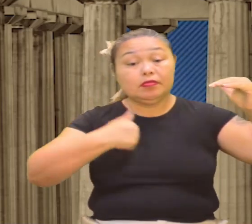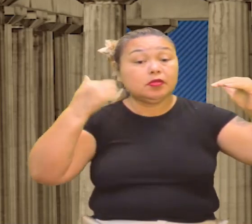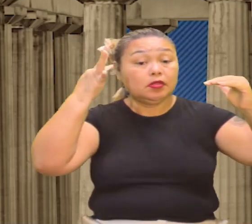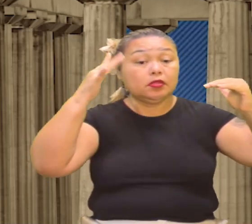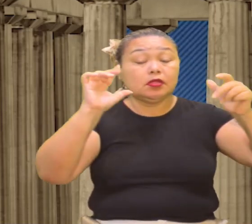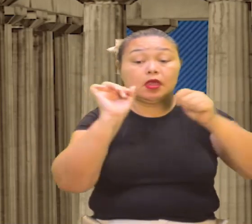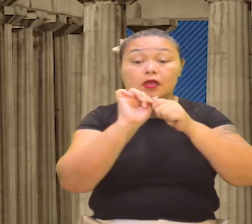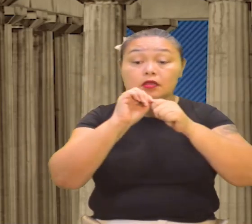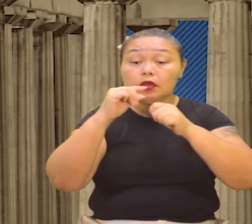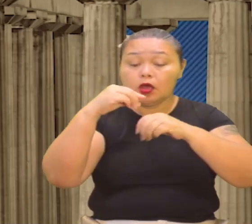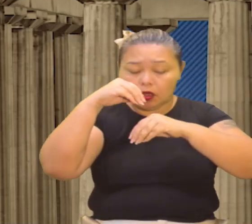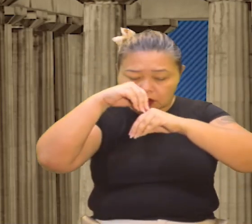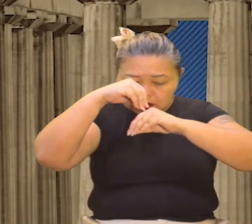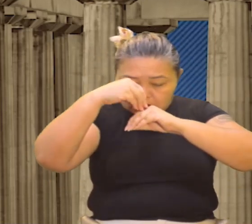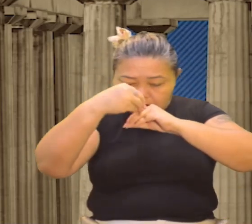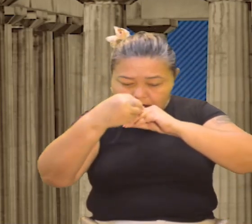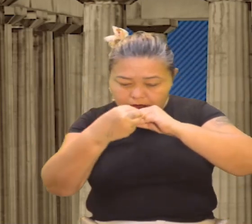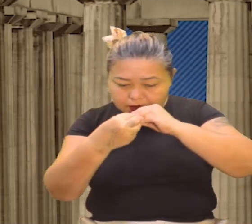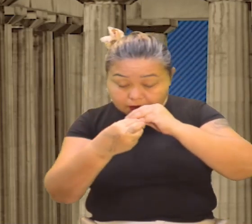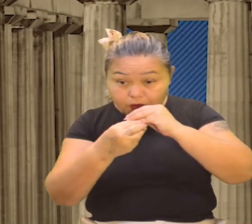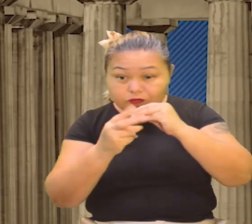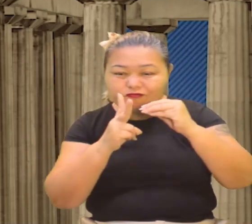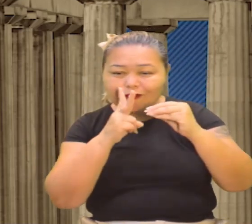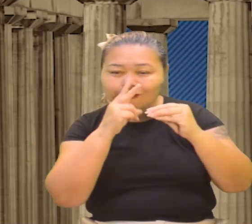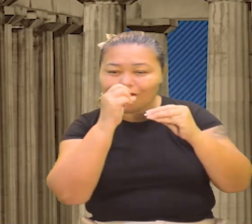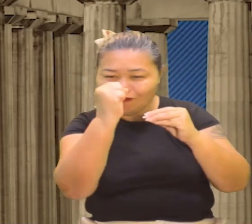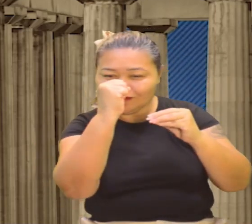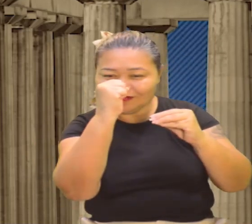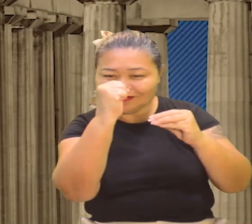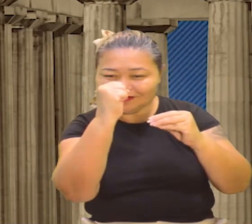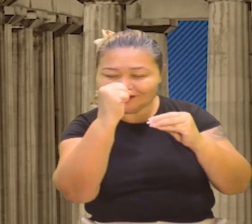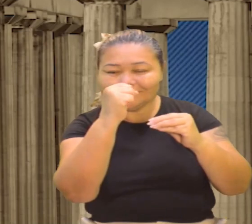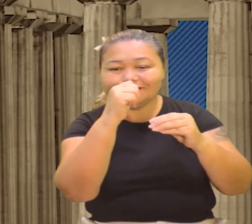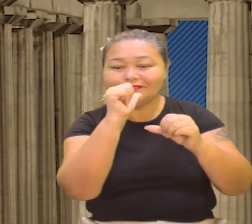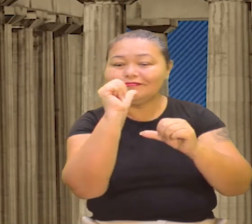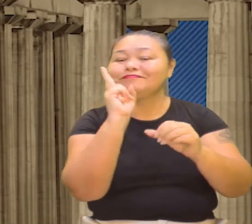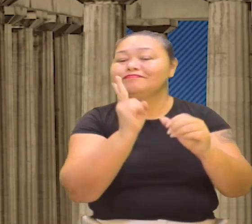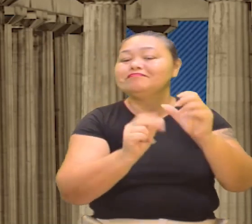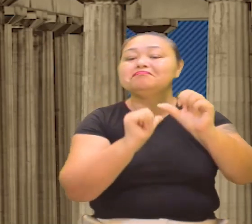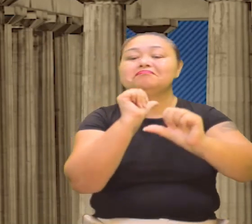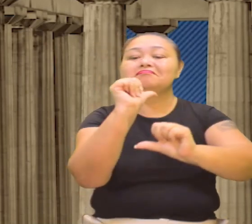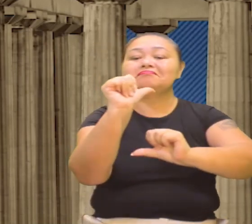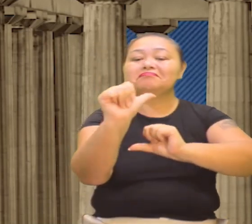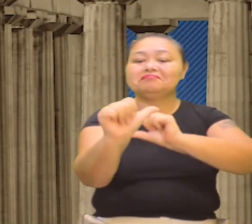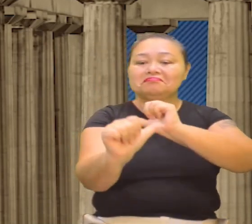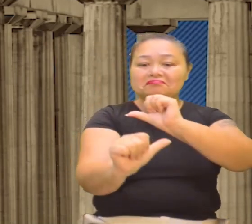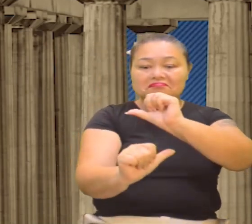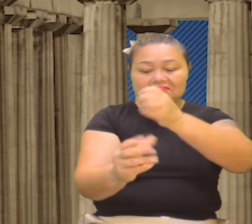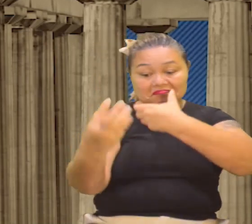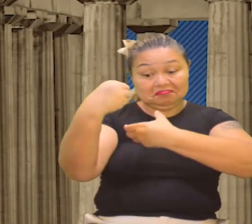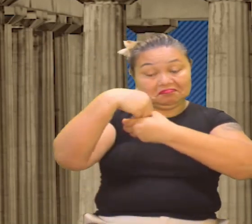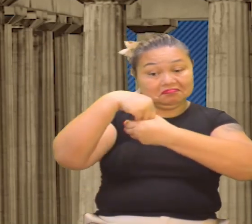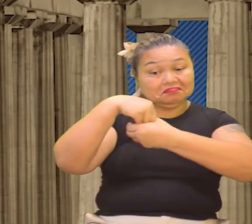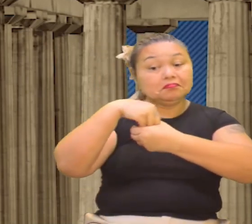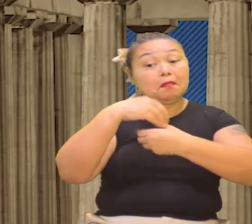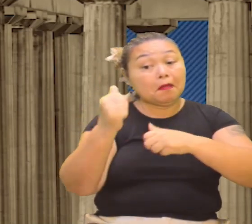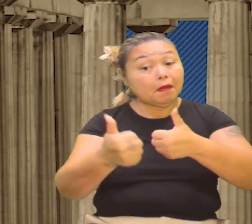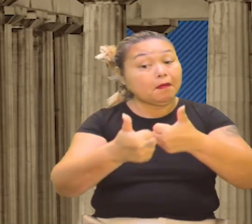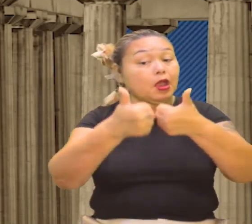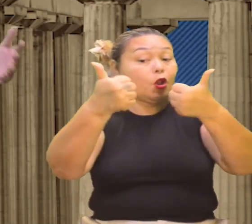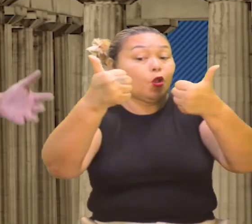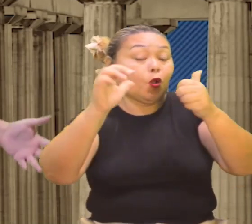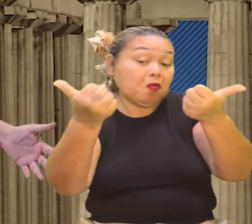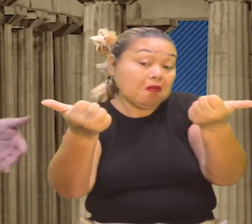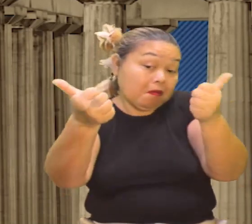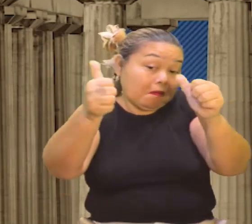ato em potência, ou seja, somos enquanto ser humano sempre em transformações, seja para melhor ou seja para pior,